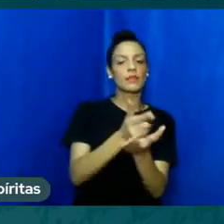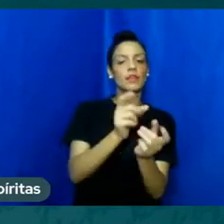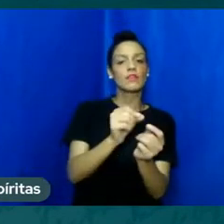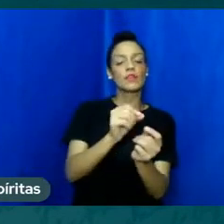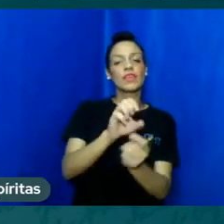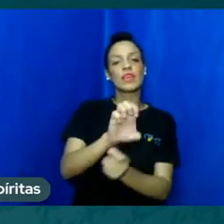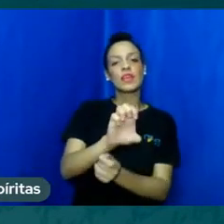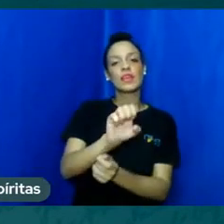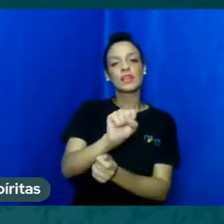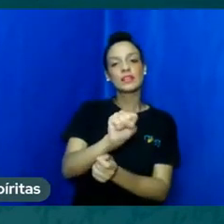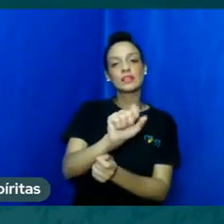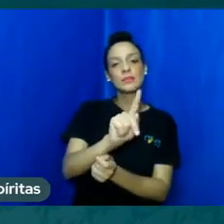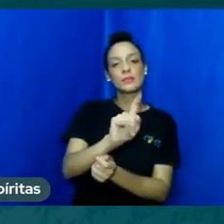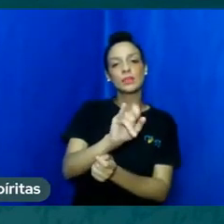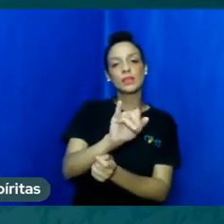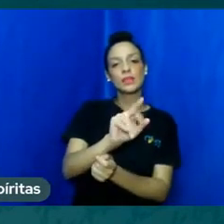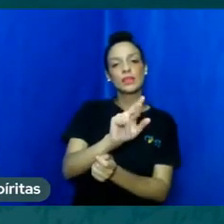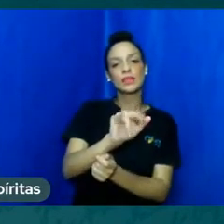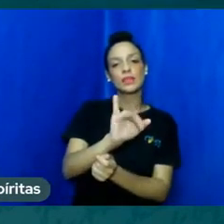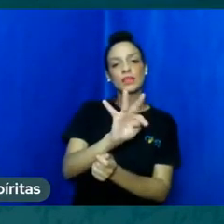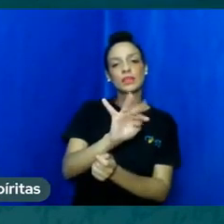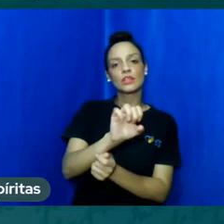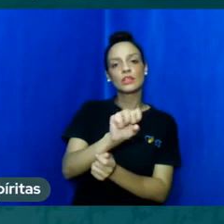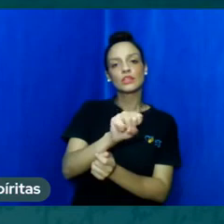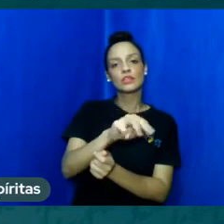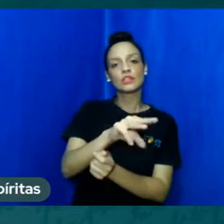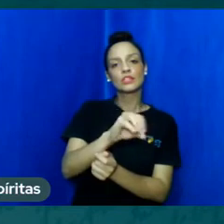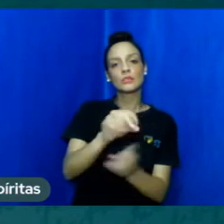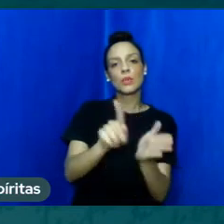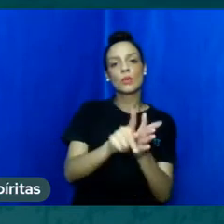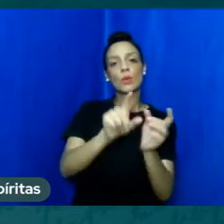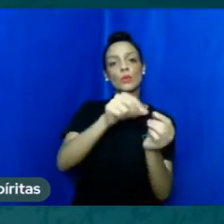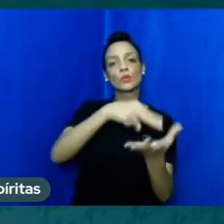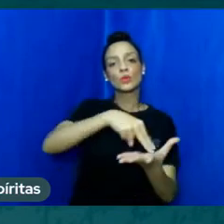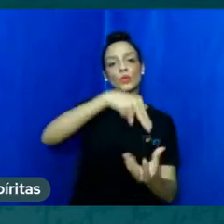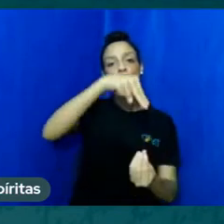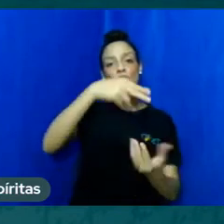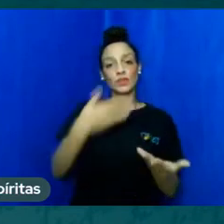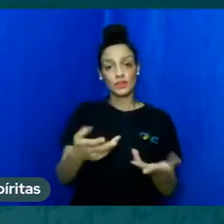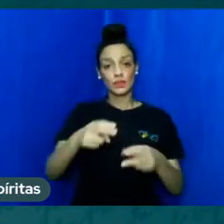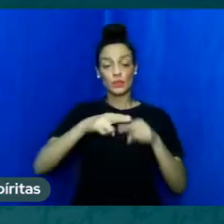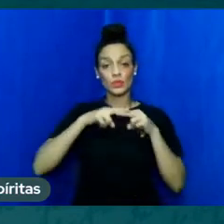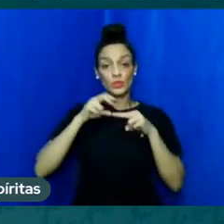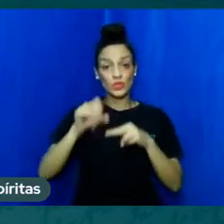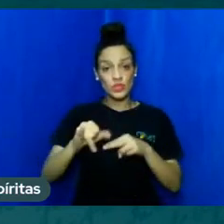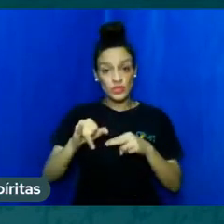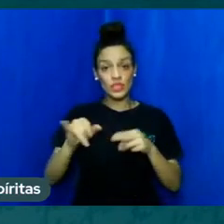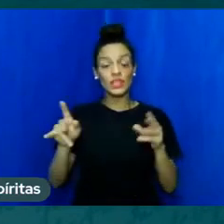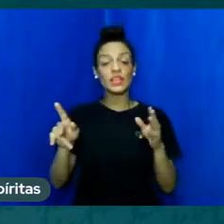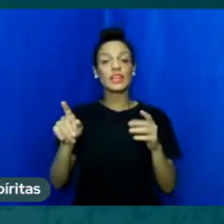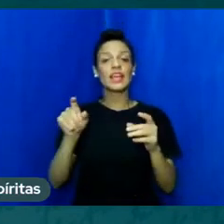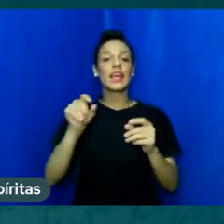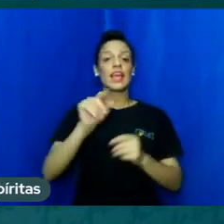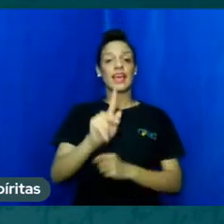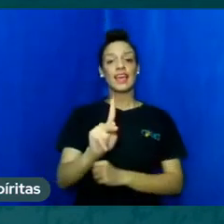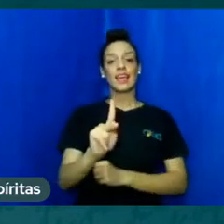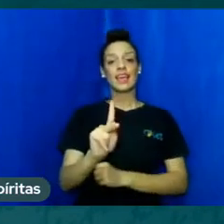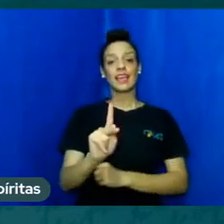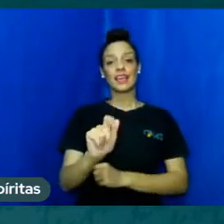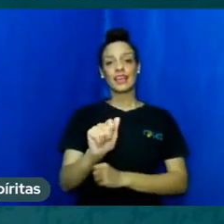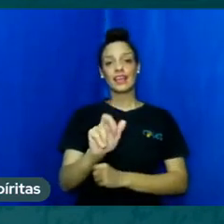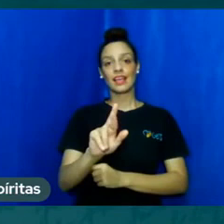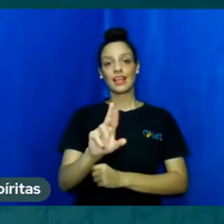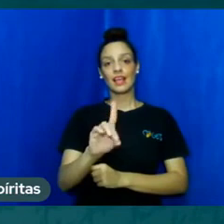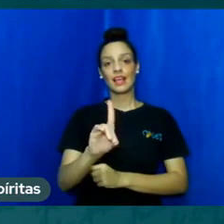espíritos então se dissermos espiritismo kardecista estamos dizendo que é o o kardecismo melhor dizendo